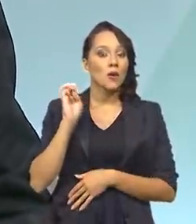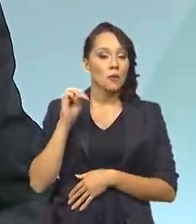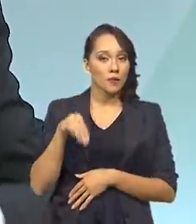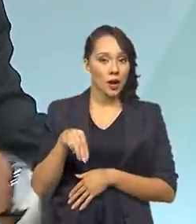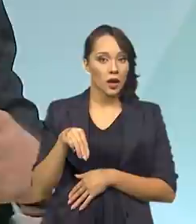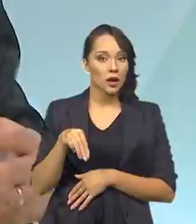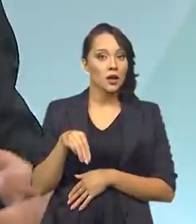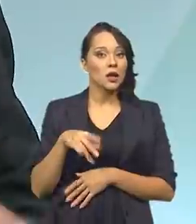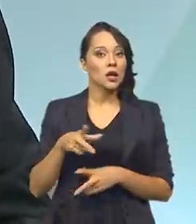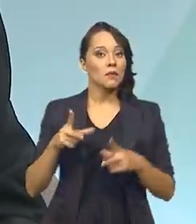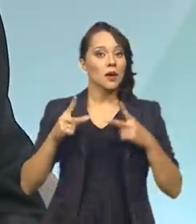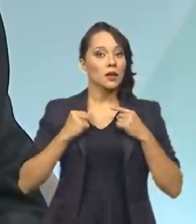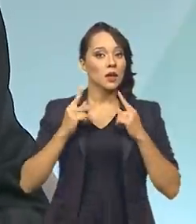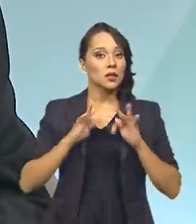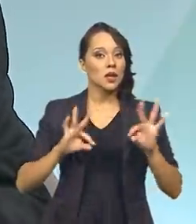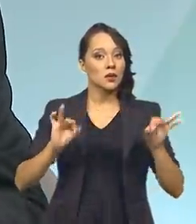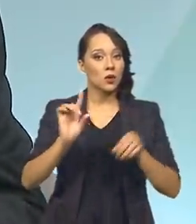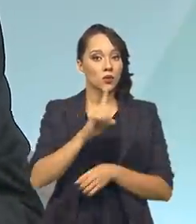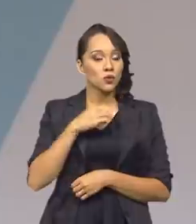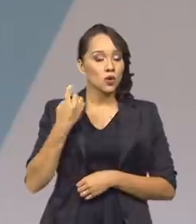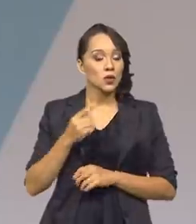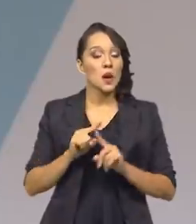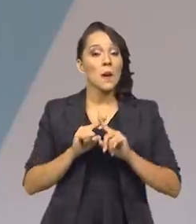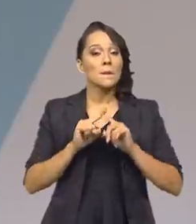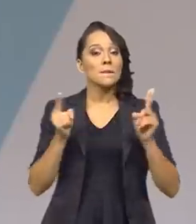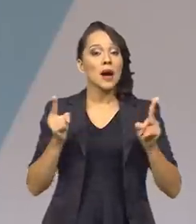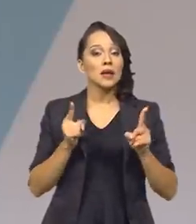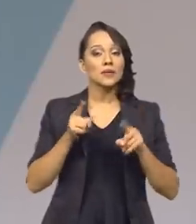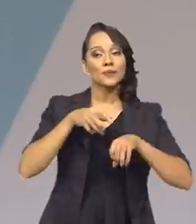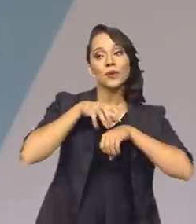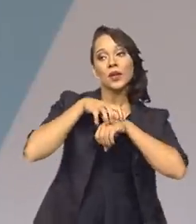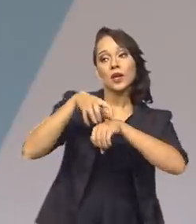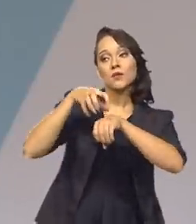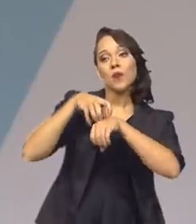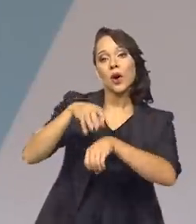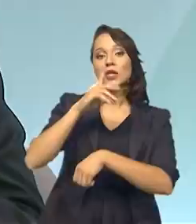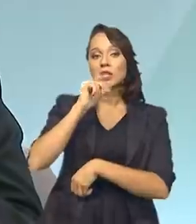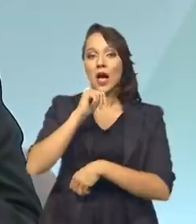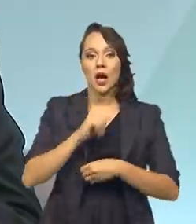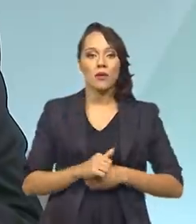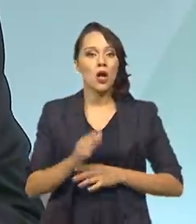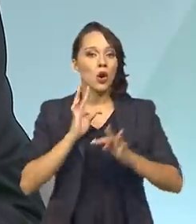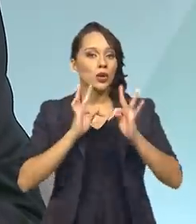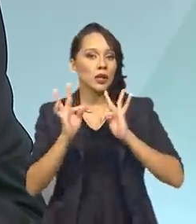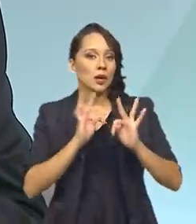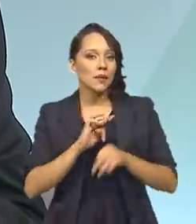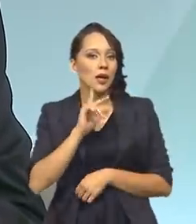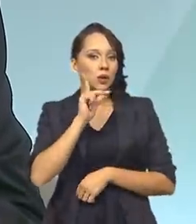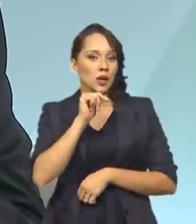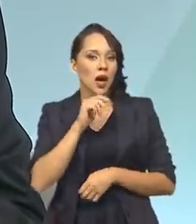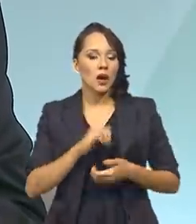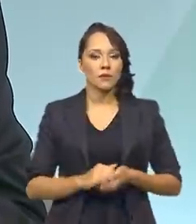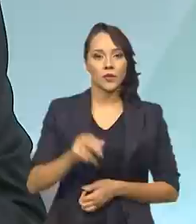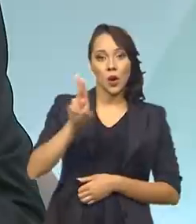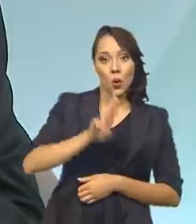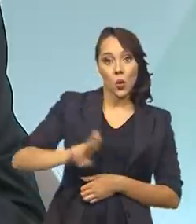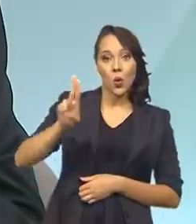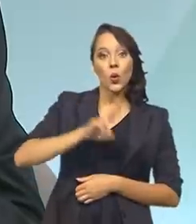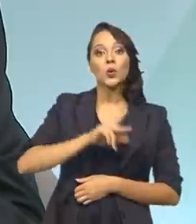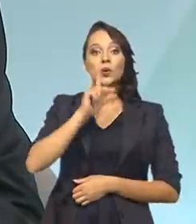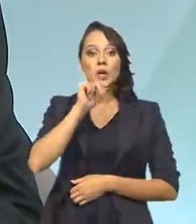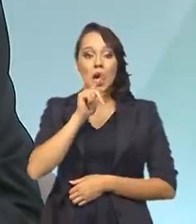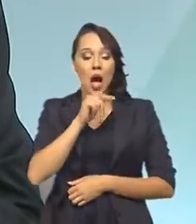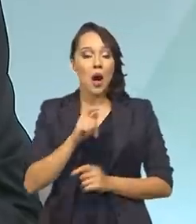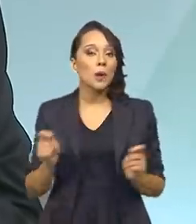Constituição, que pertence a todos nós. Porém, o transporte da água, o tratamento da água, o uso que a água